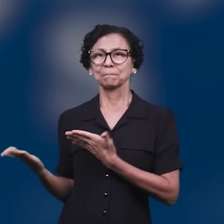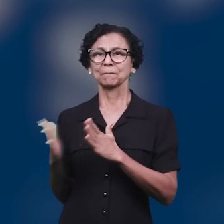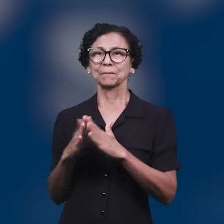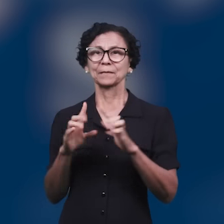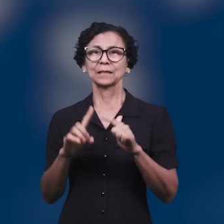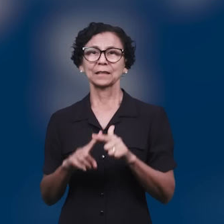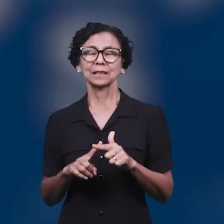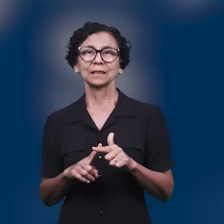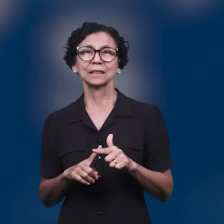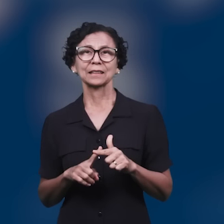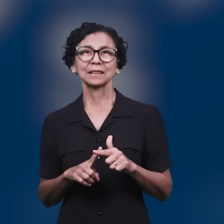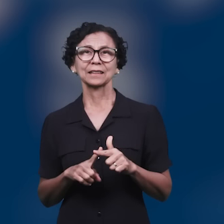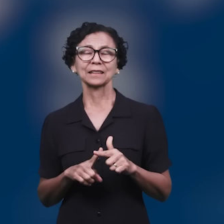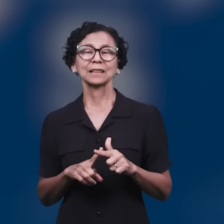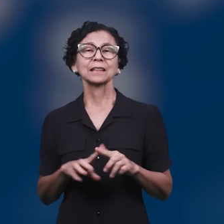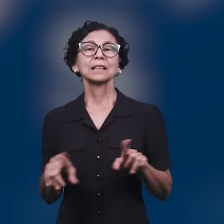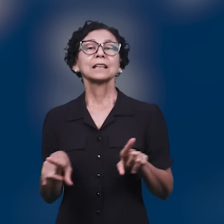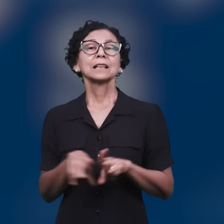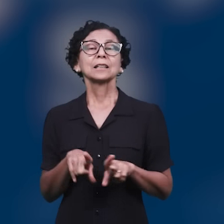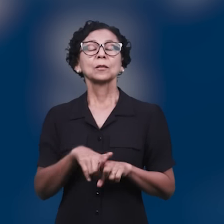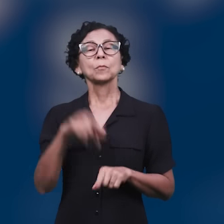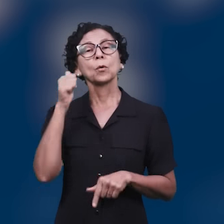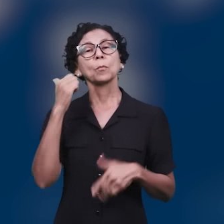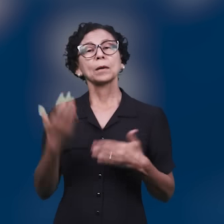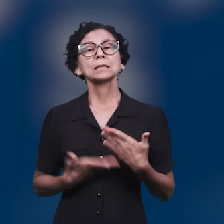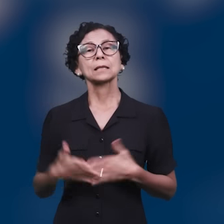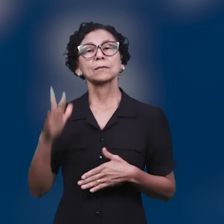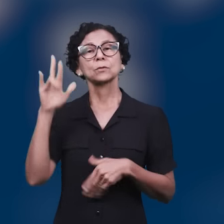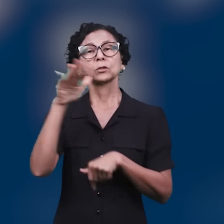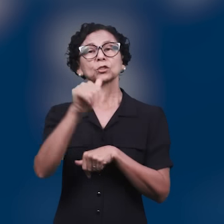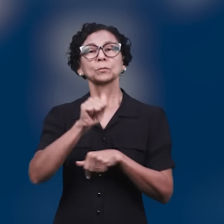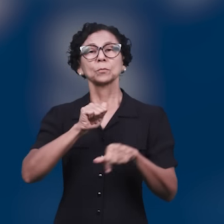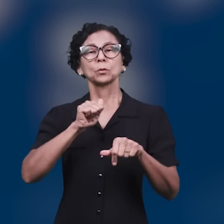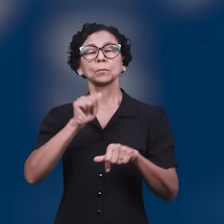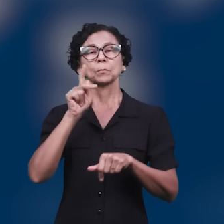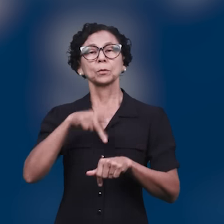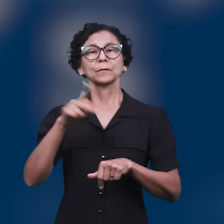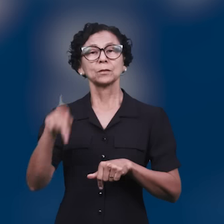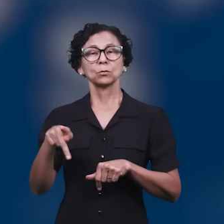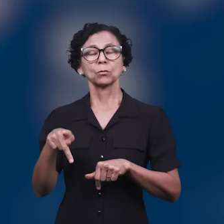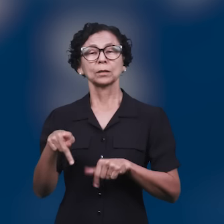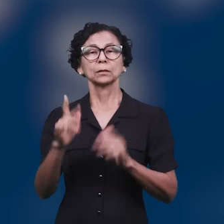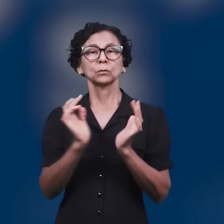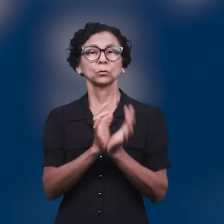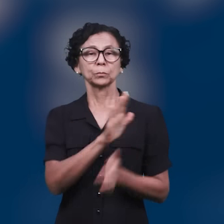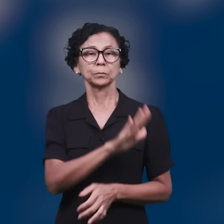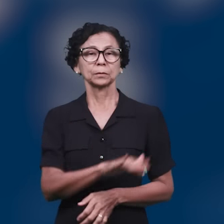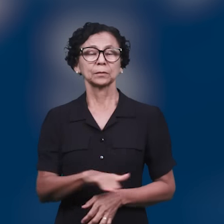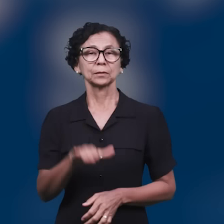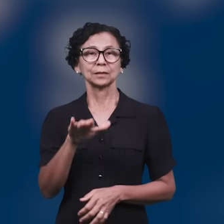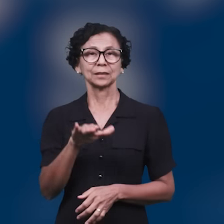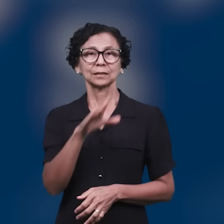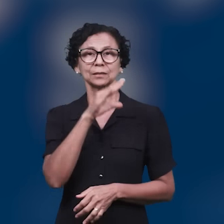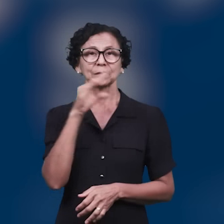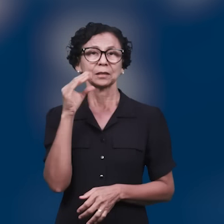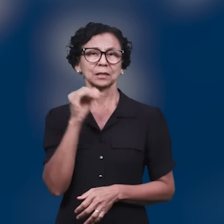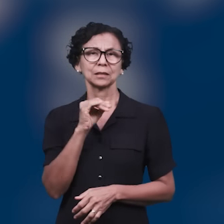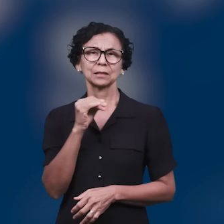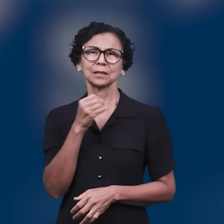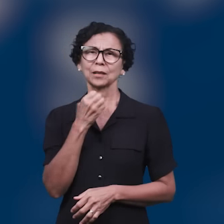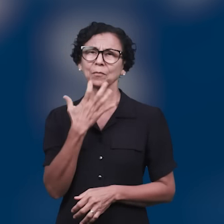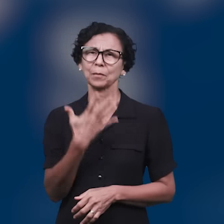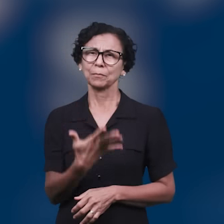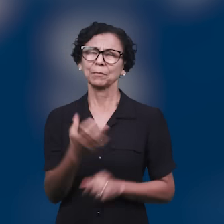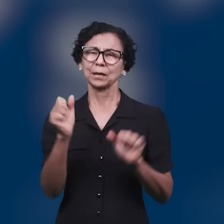compartilhou o levantamento de uma irmã que foi chamada para ser professora de classe. É um grande privilégio para nós trabalhar na obra do Senhor.